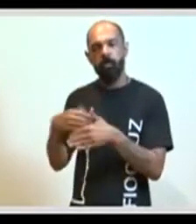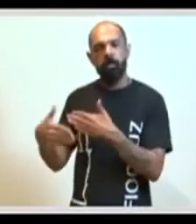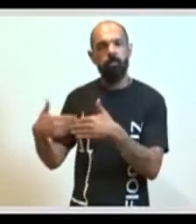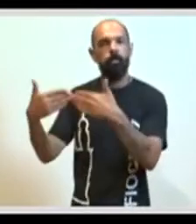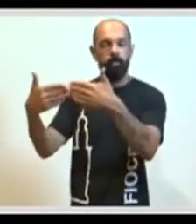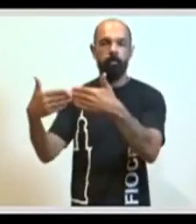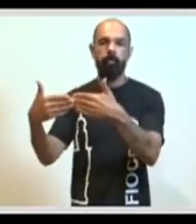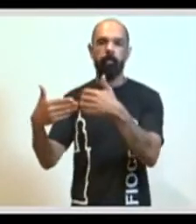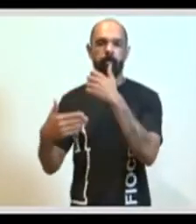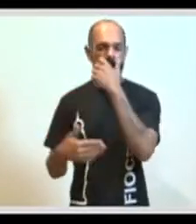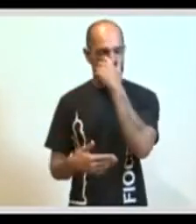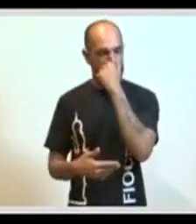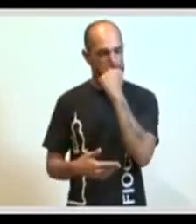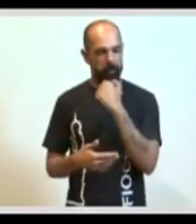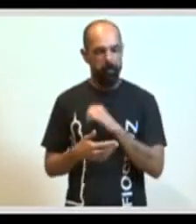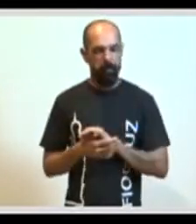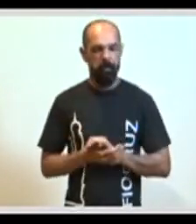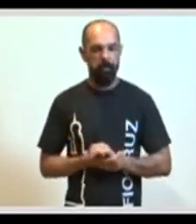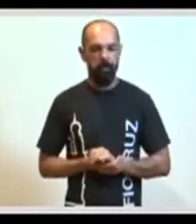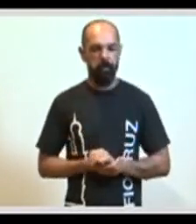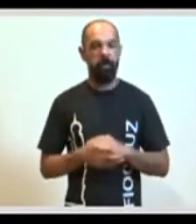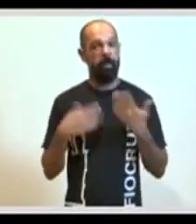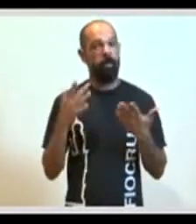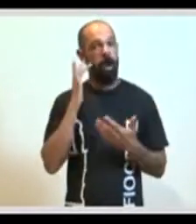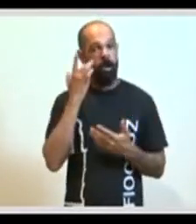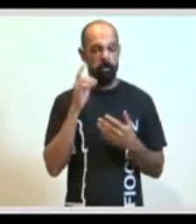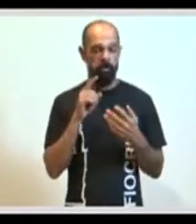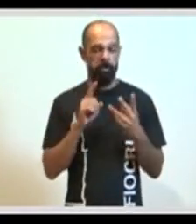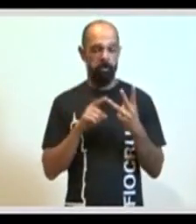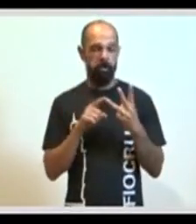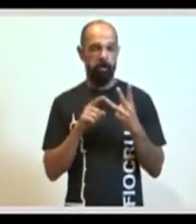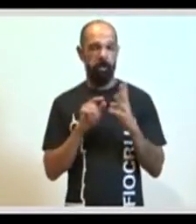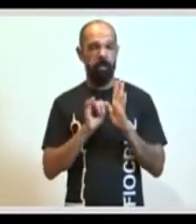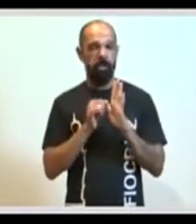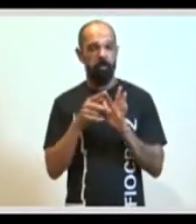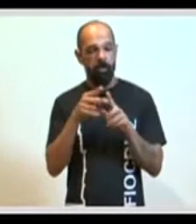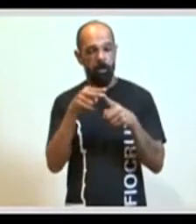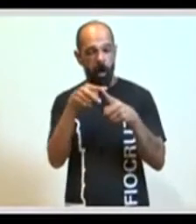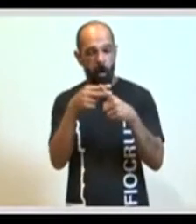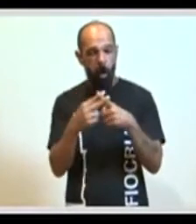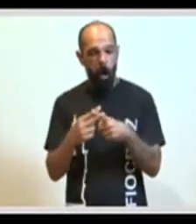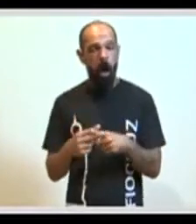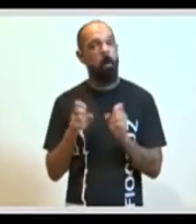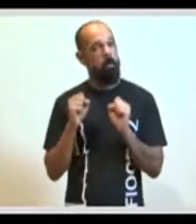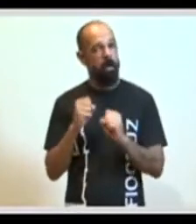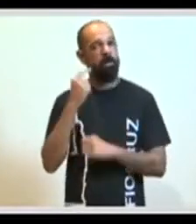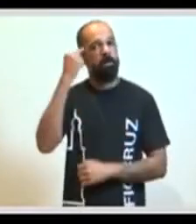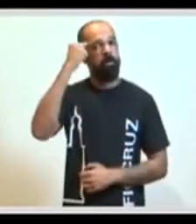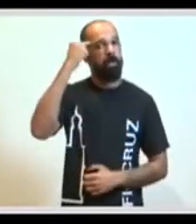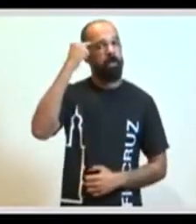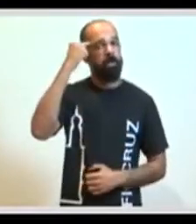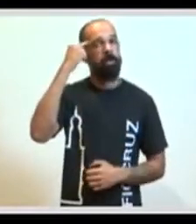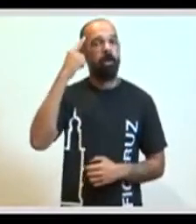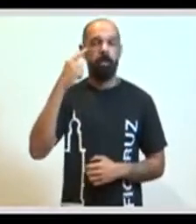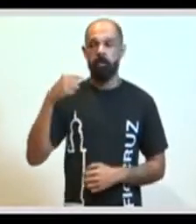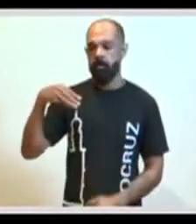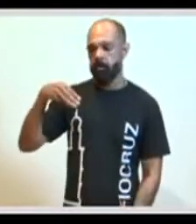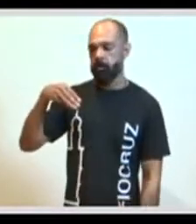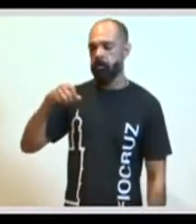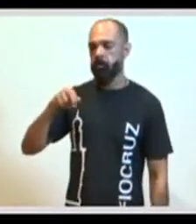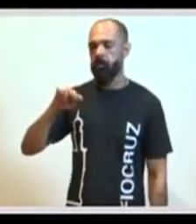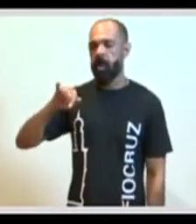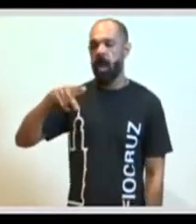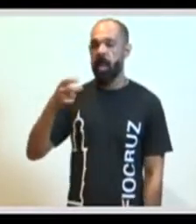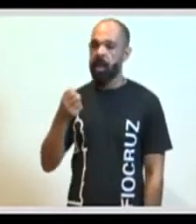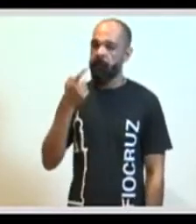desenvolvimento. Então, acho que como o edital está em fase final, é possível pensar, não é? Marquinho estará